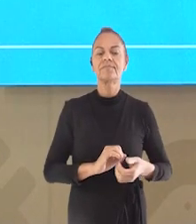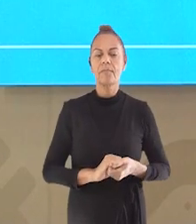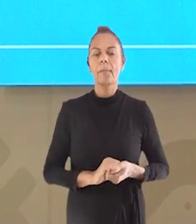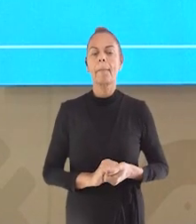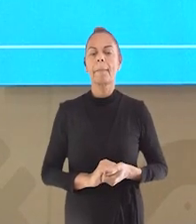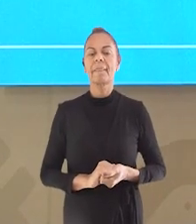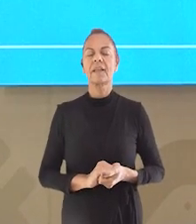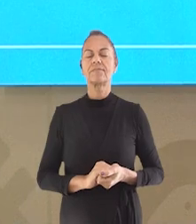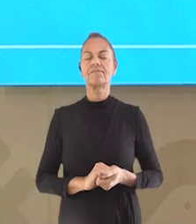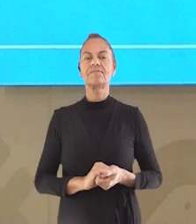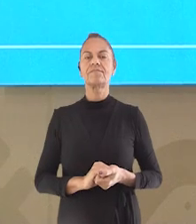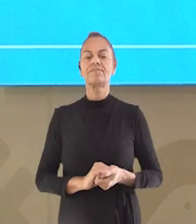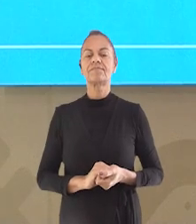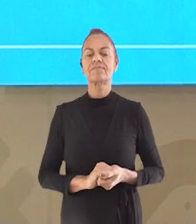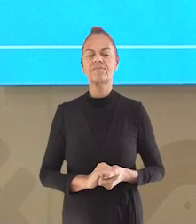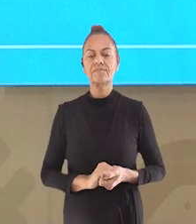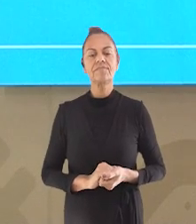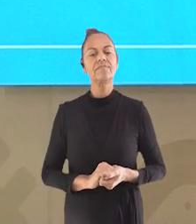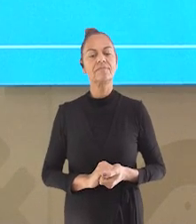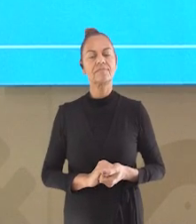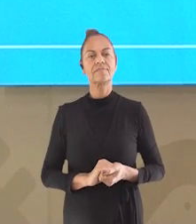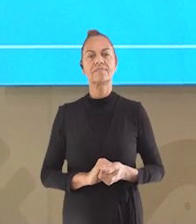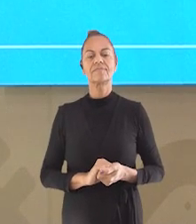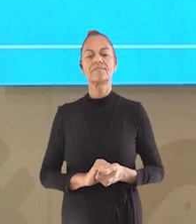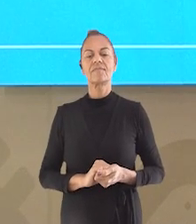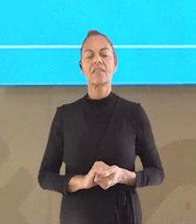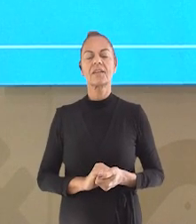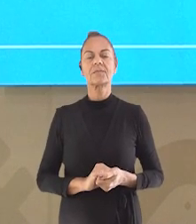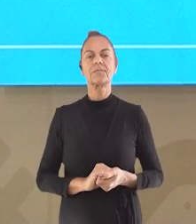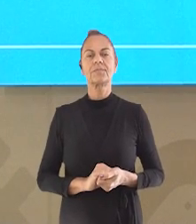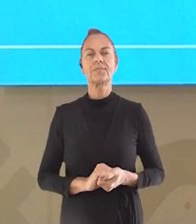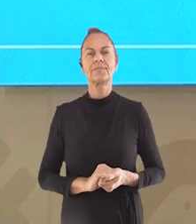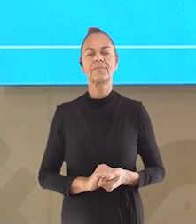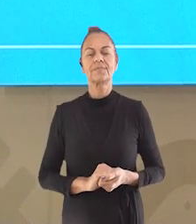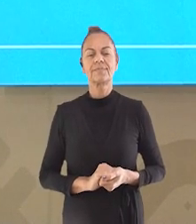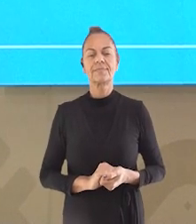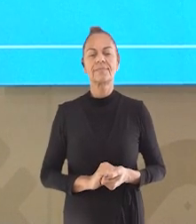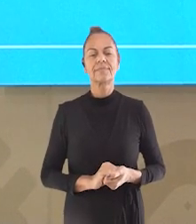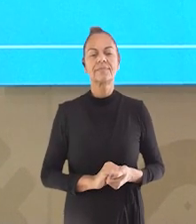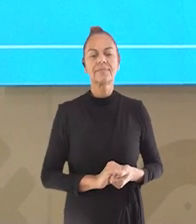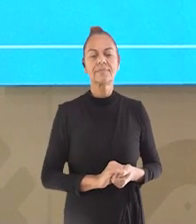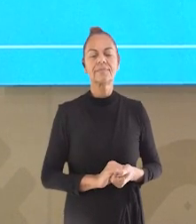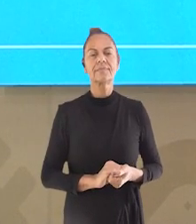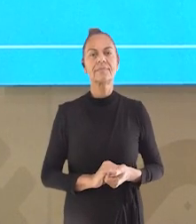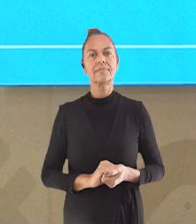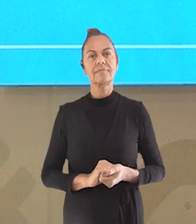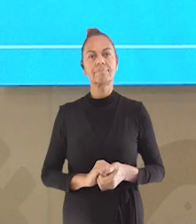e alguns são formados a partir dos verbos do presente do subjuntivo.